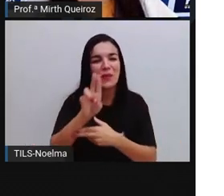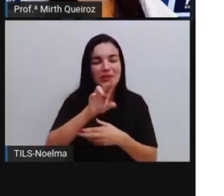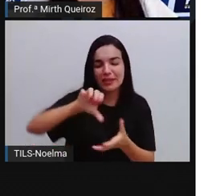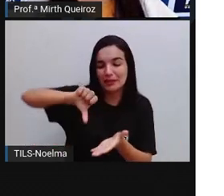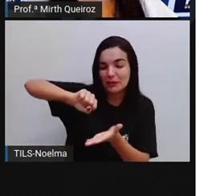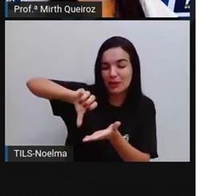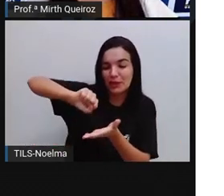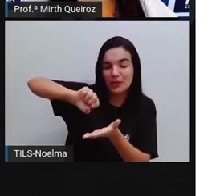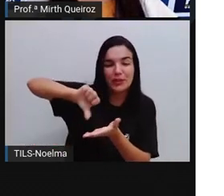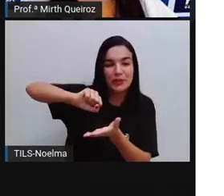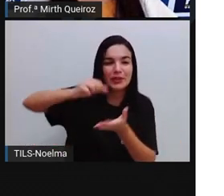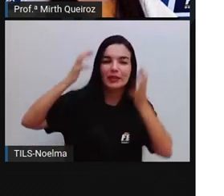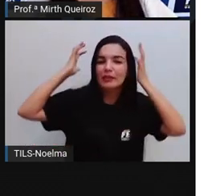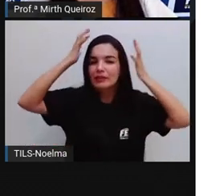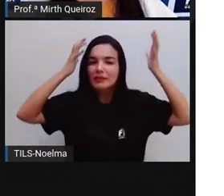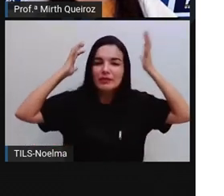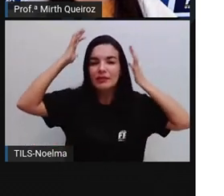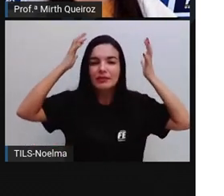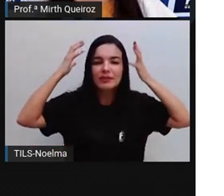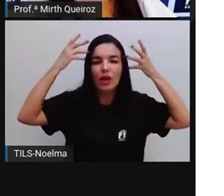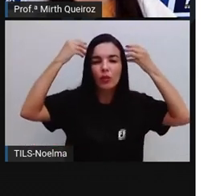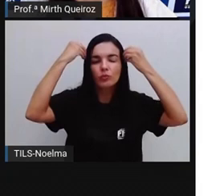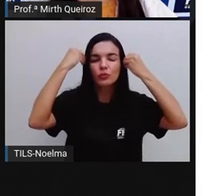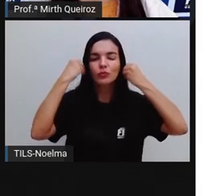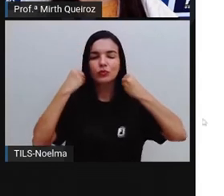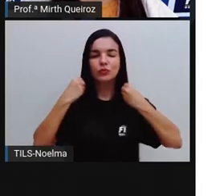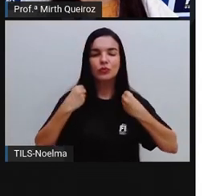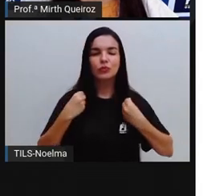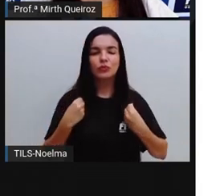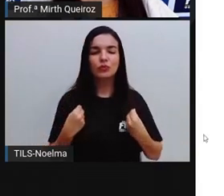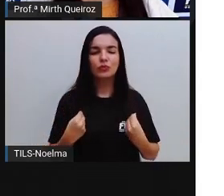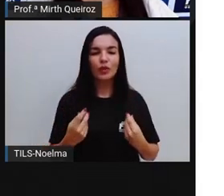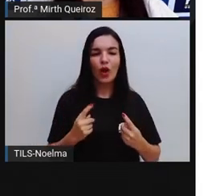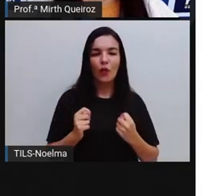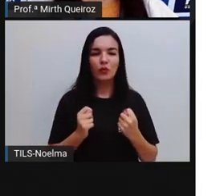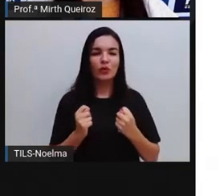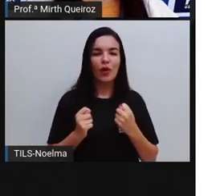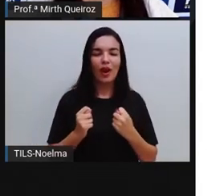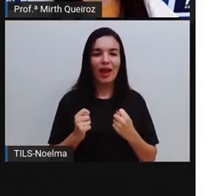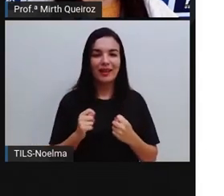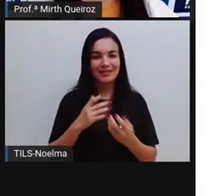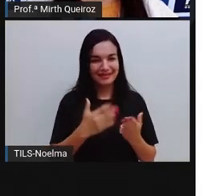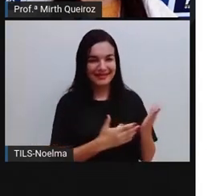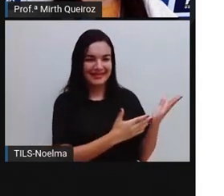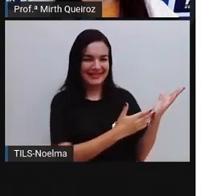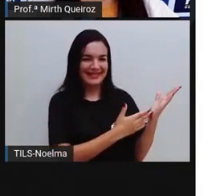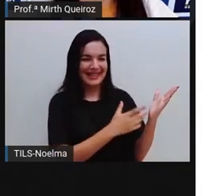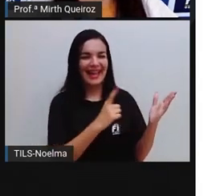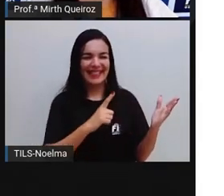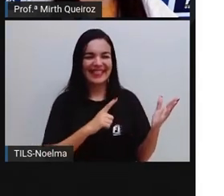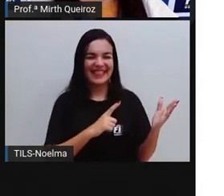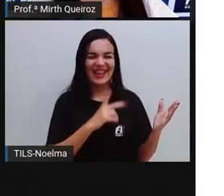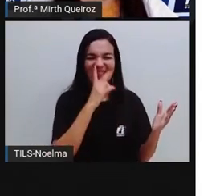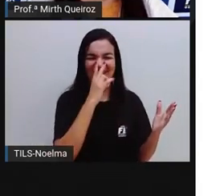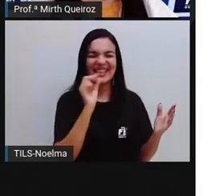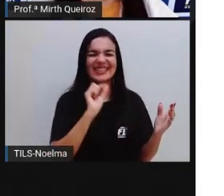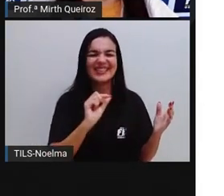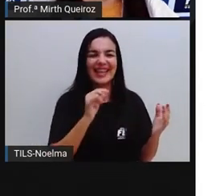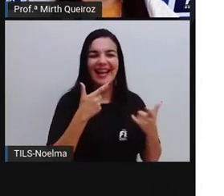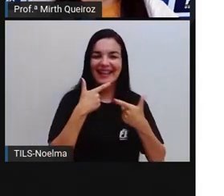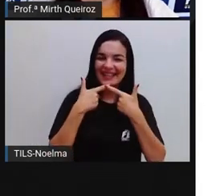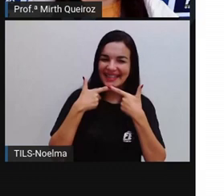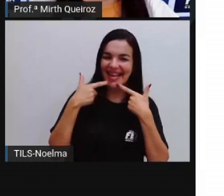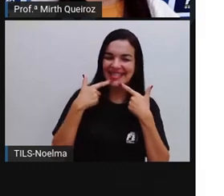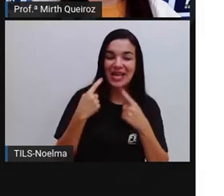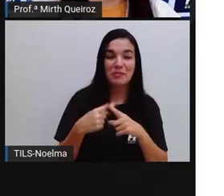Cabelos com volumes controlados e sem fris. E aí, tem uma dosezinha de humor na propaganda? Tem, né, nós utilizamos o que?